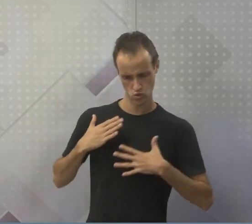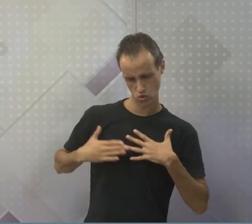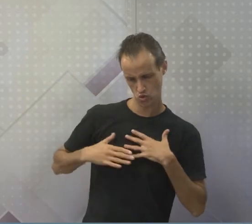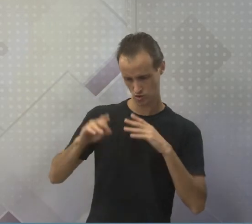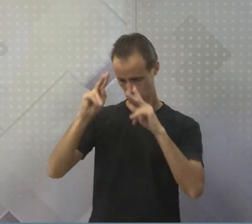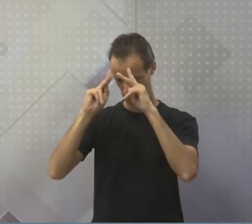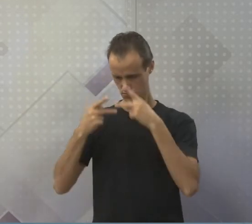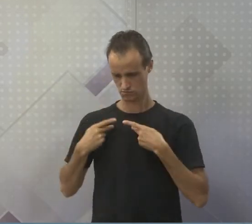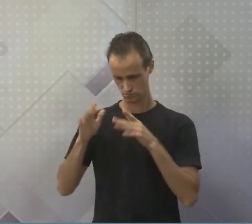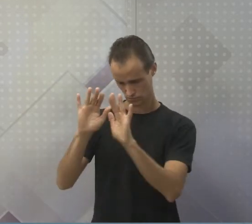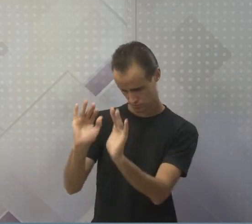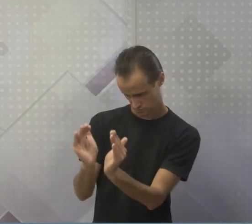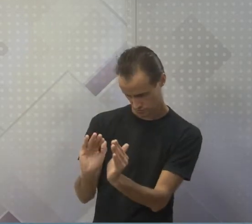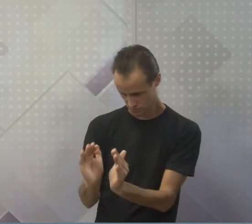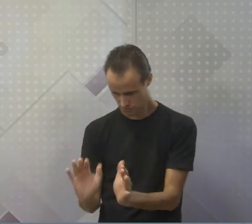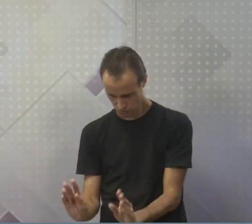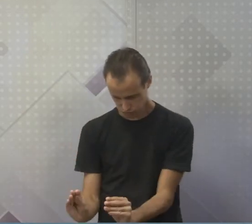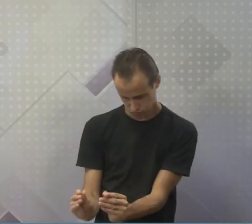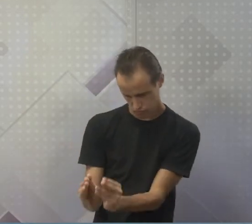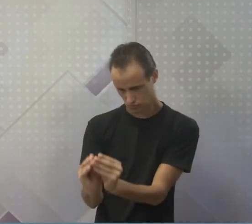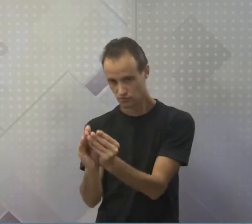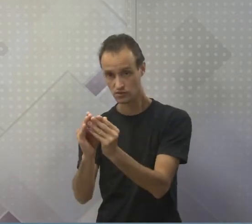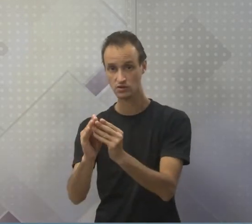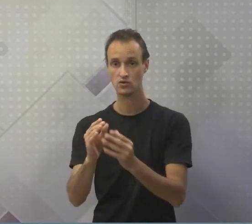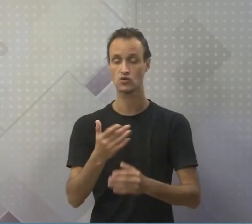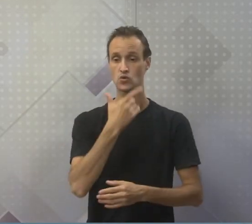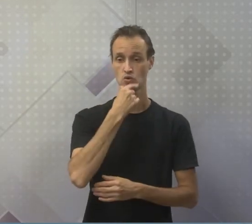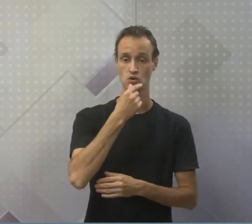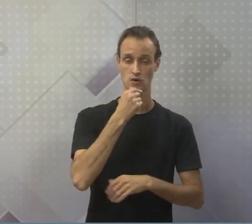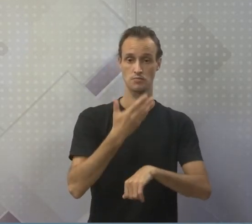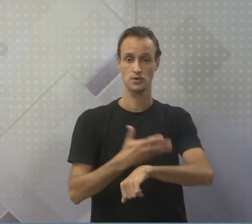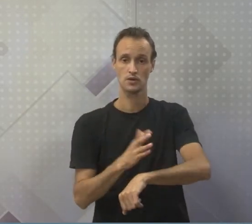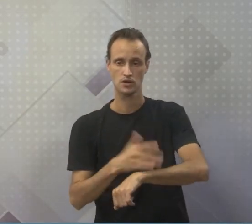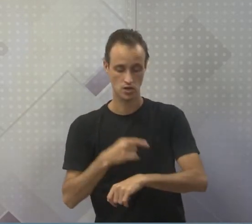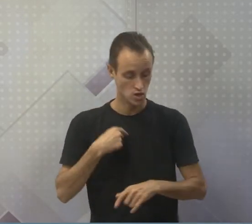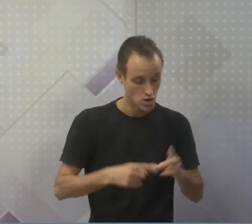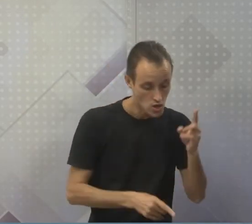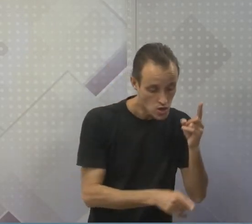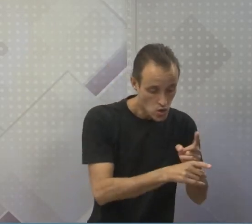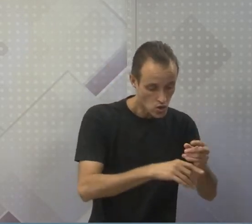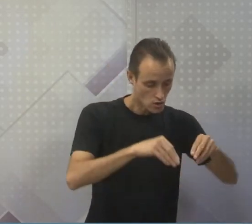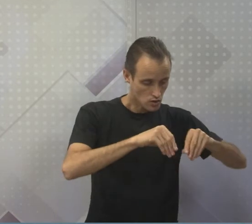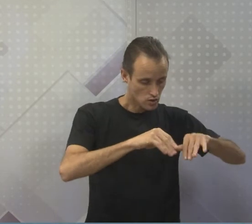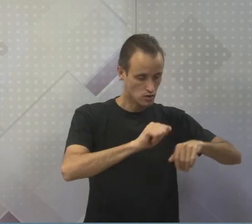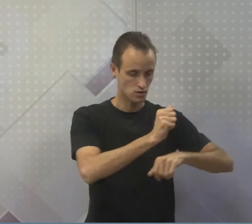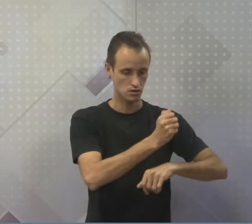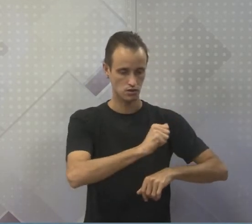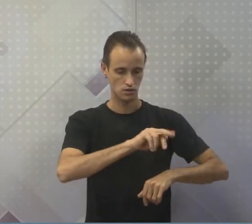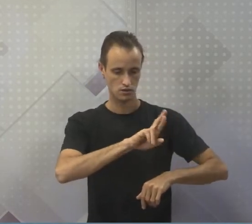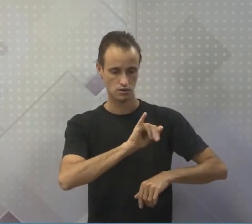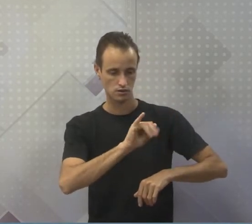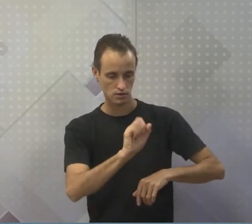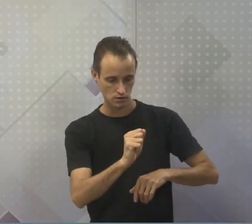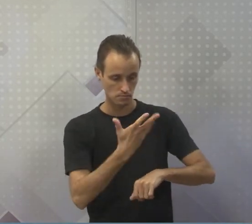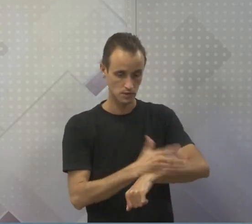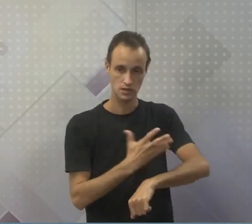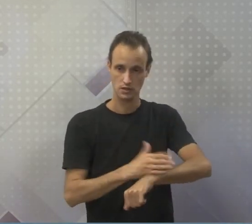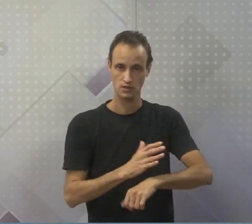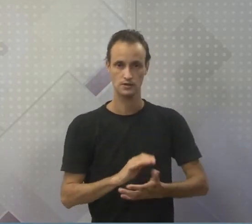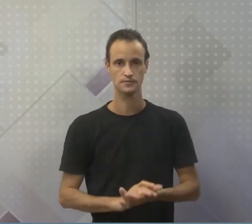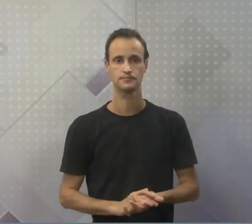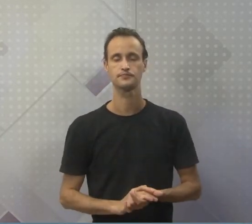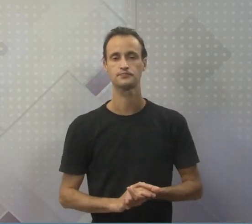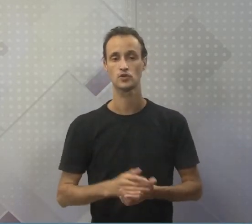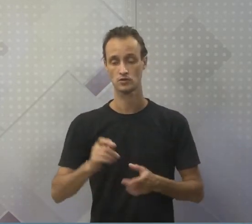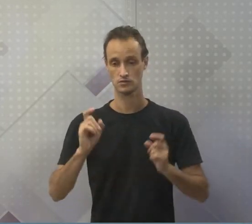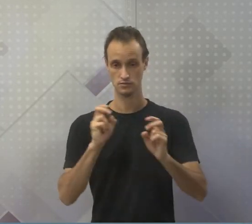humanos. Os homens brancos são assim porque na altura em que os criou encontrou a areia branca. Aí nasceu branco. Aí mais embaixo, ó,